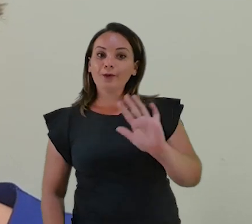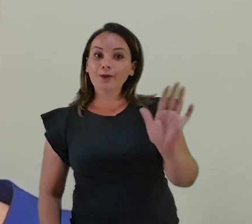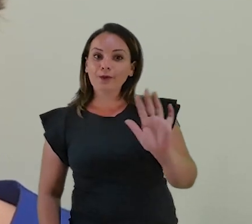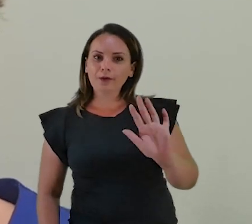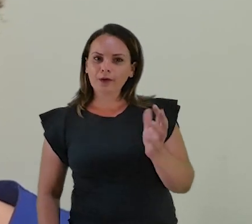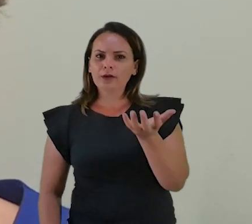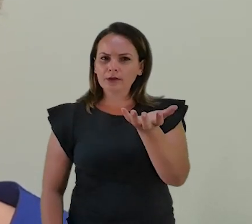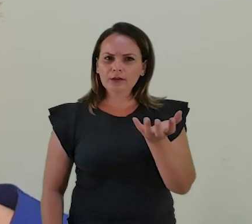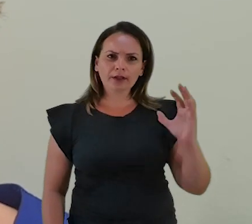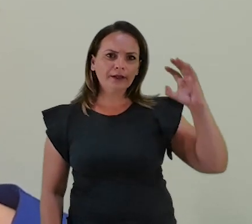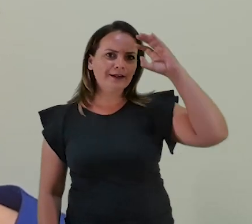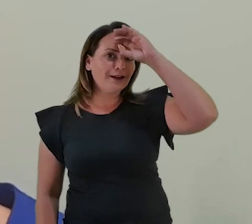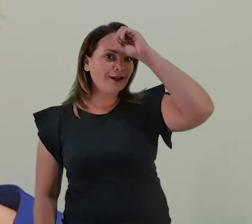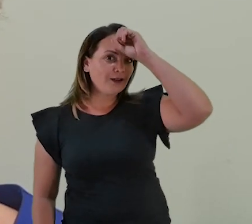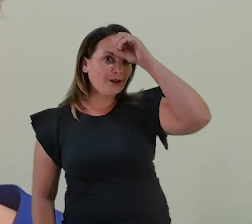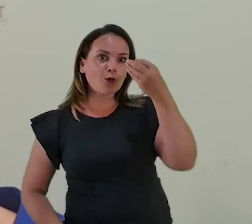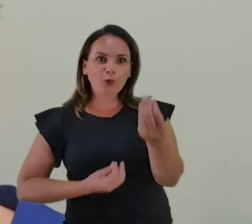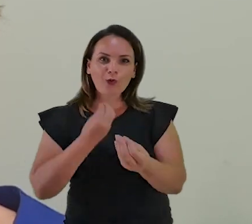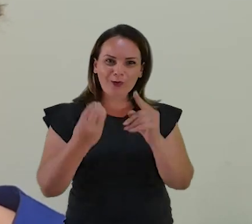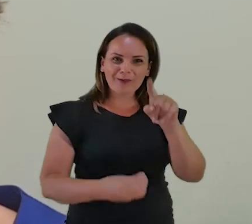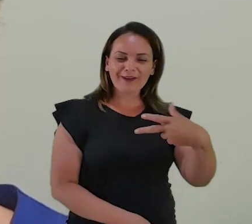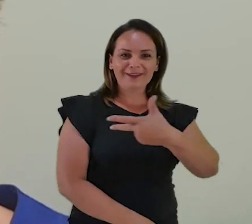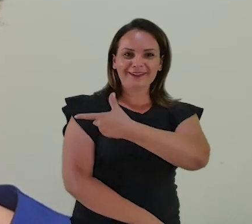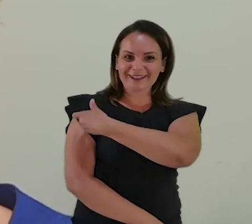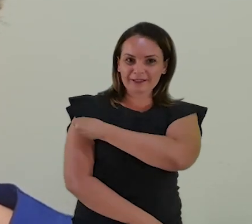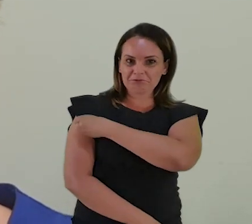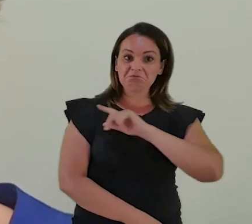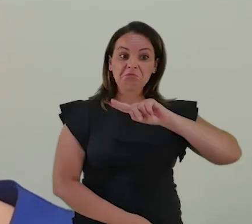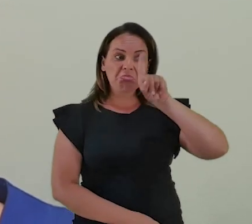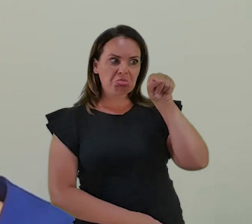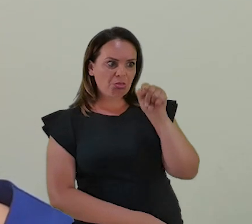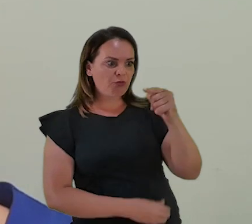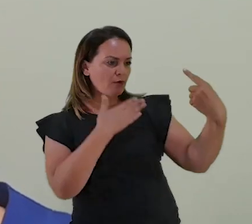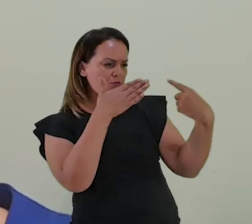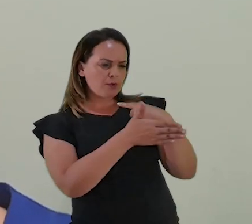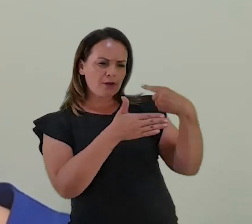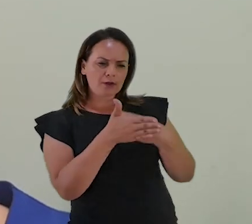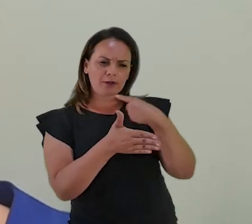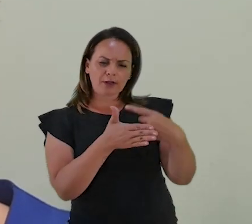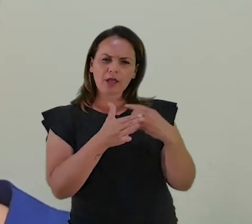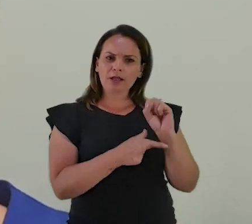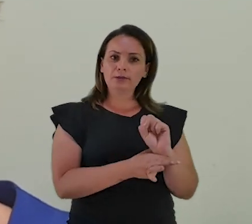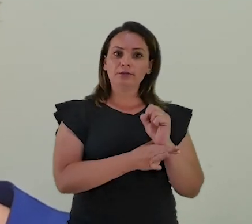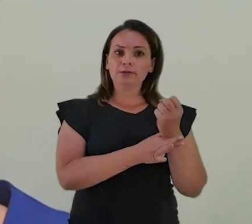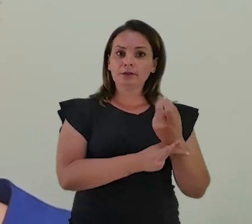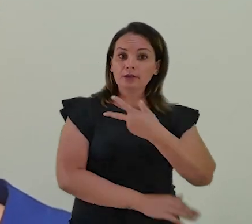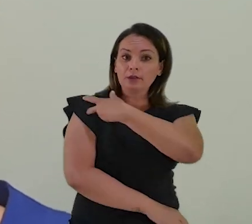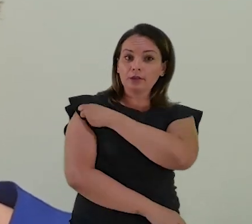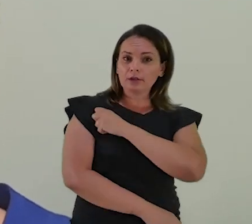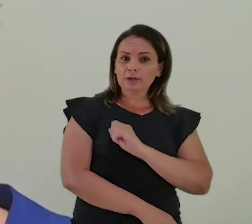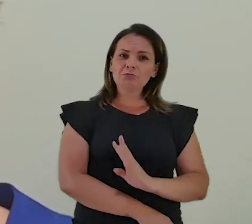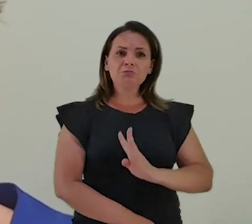Oi, pessoal! Quer entender um pouco mais sobre como funcionam as vacinas? Tirar as dúvidas sobre segurança das vacinas,